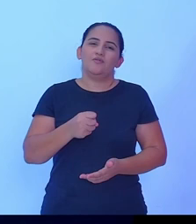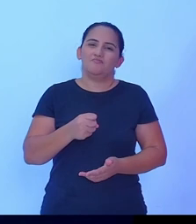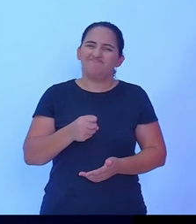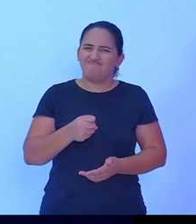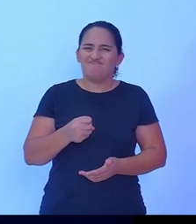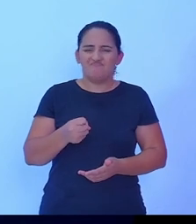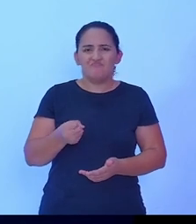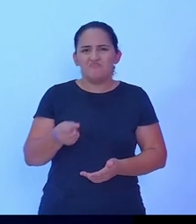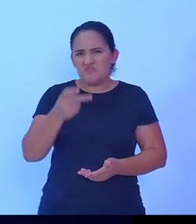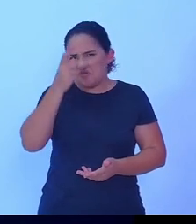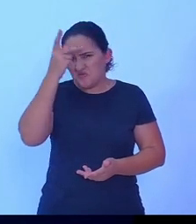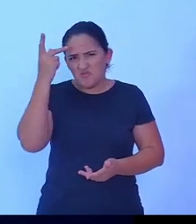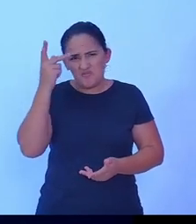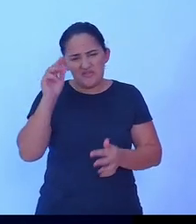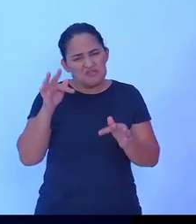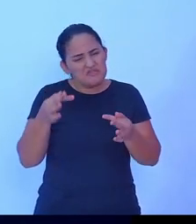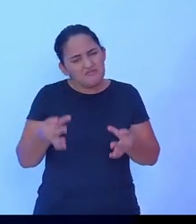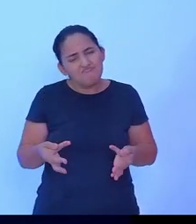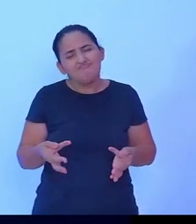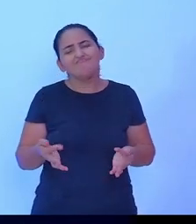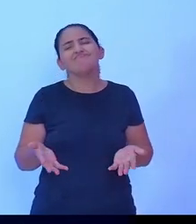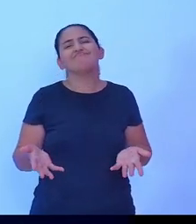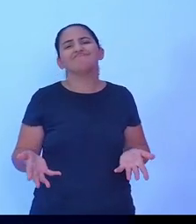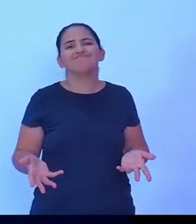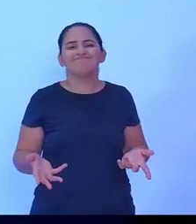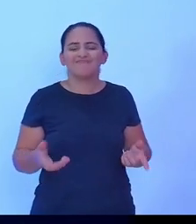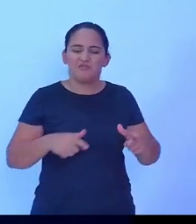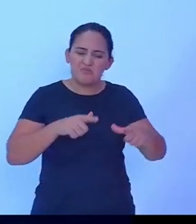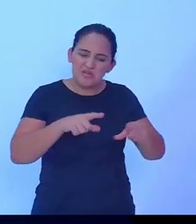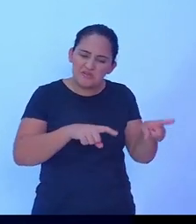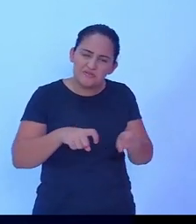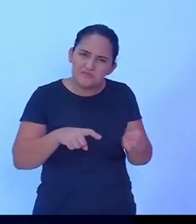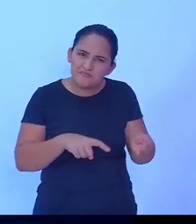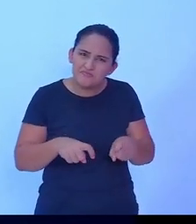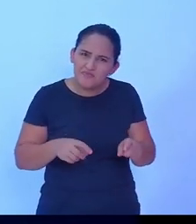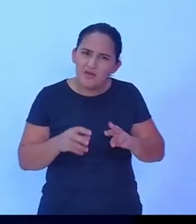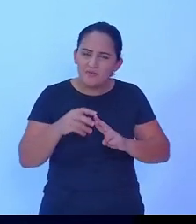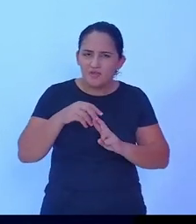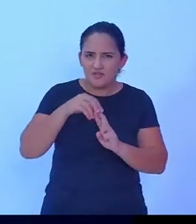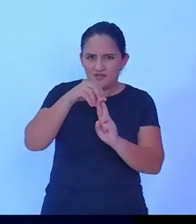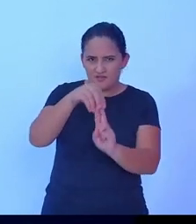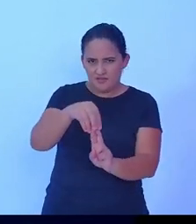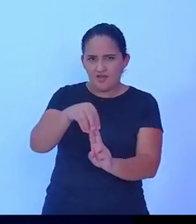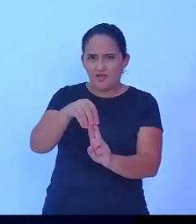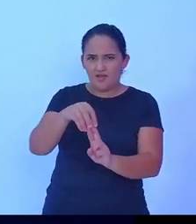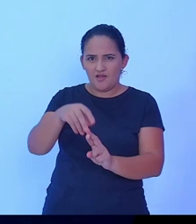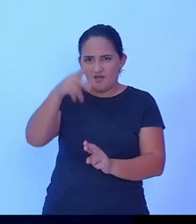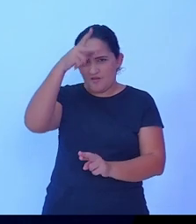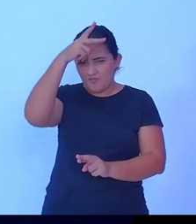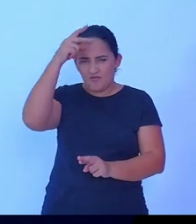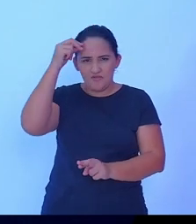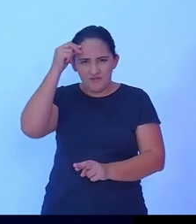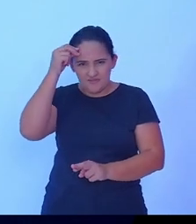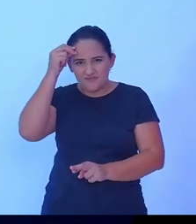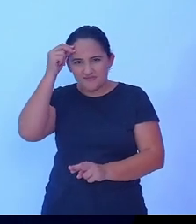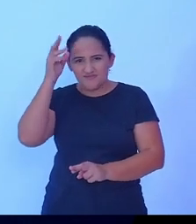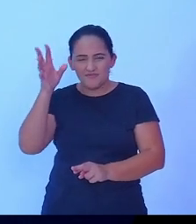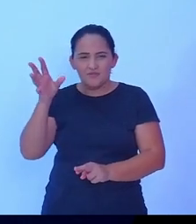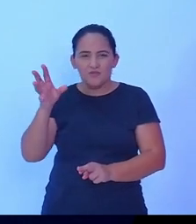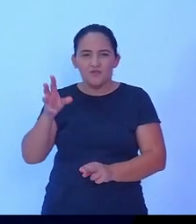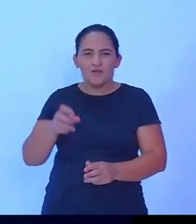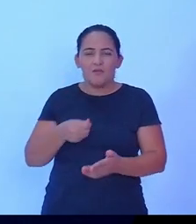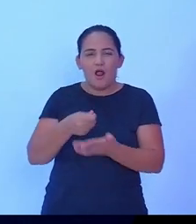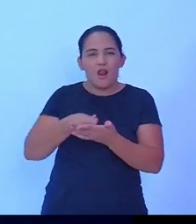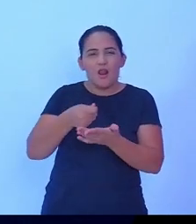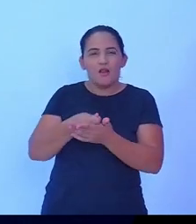poder representar uma prefeitura o município de Rio Linde Moura para defender os interesses da nossa comunidade então